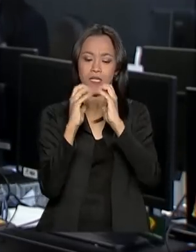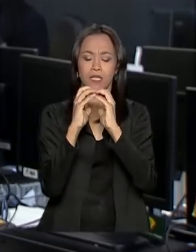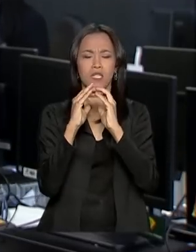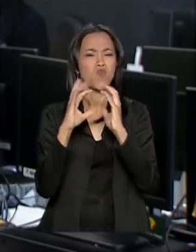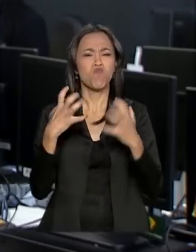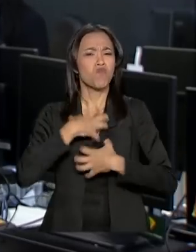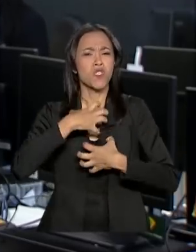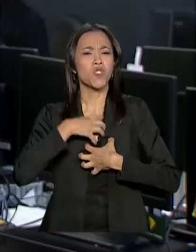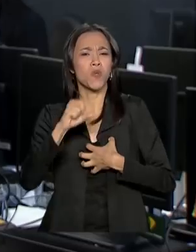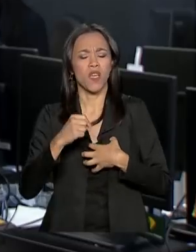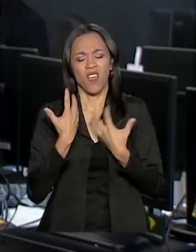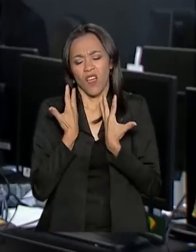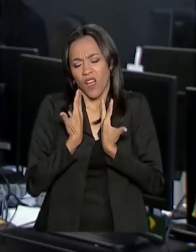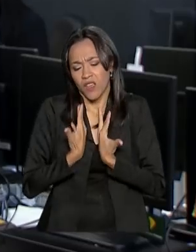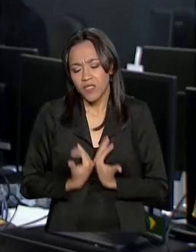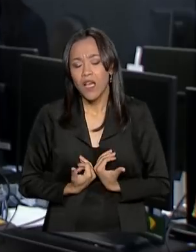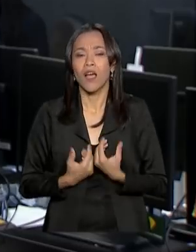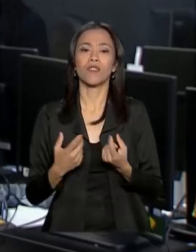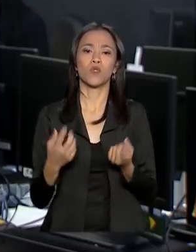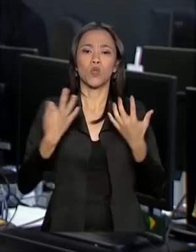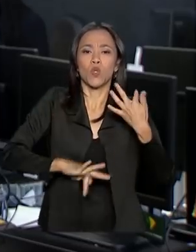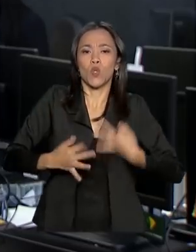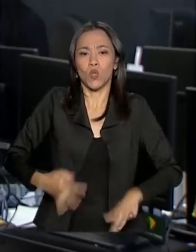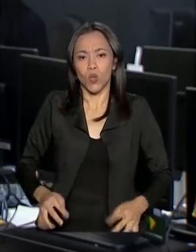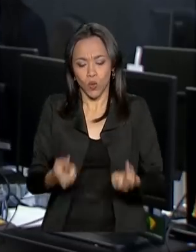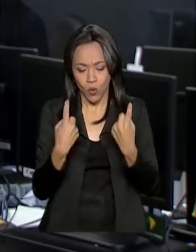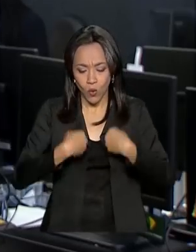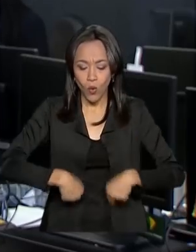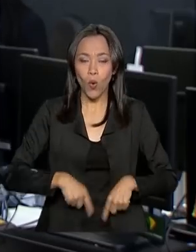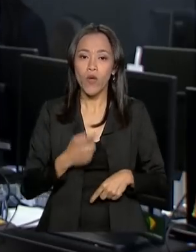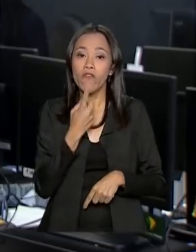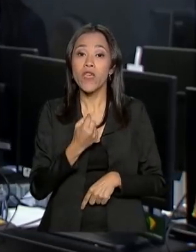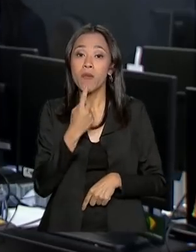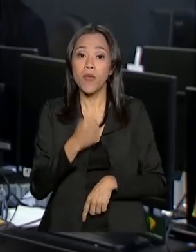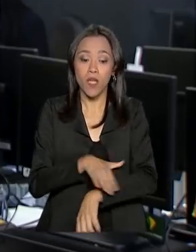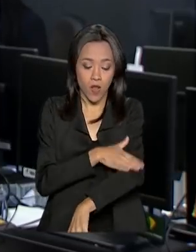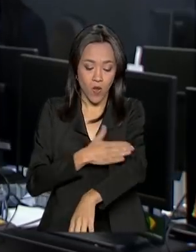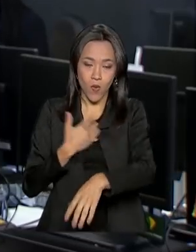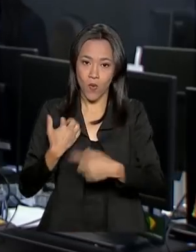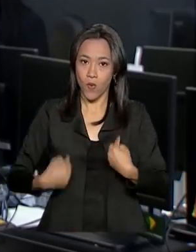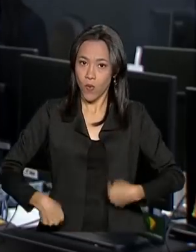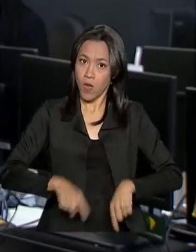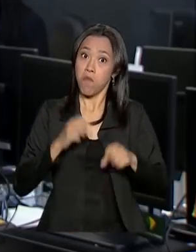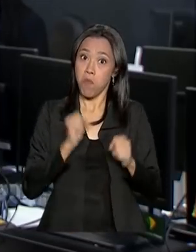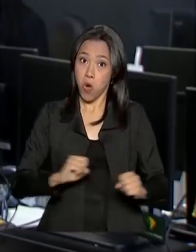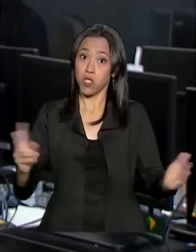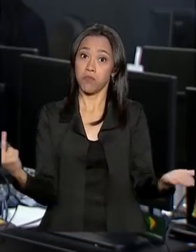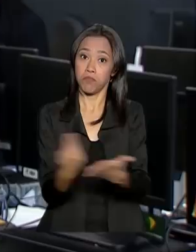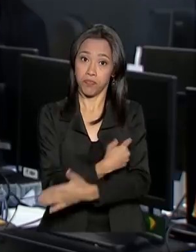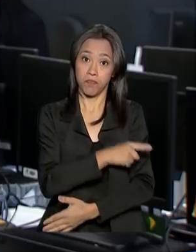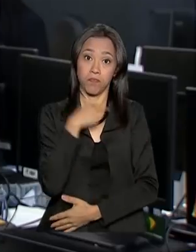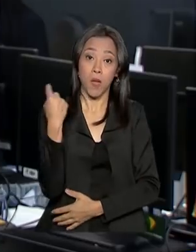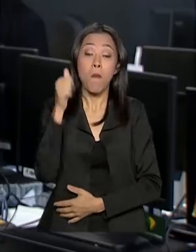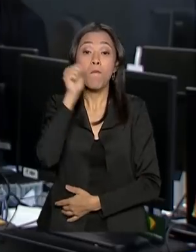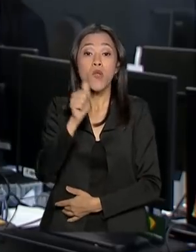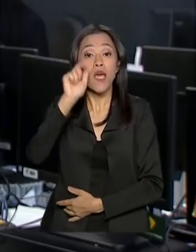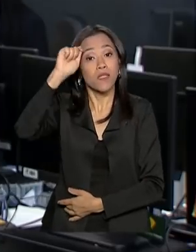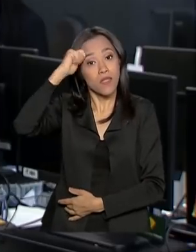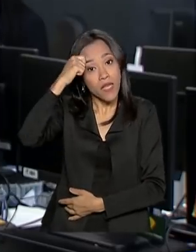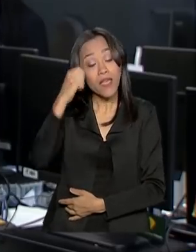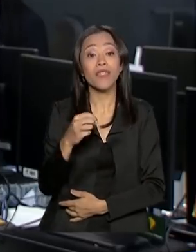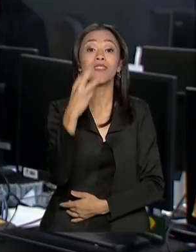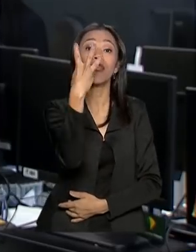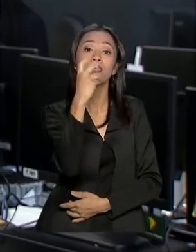cansaço, dores no corpo e vermelhidão na pele. Os casos mais graves podem levar à morte. Mulheres negras têm três a quatro